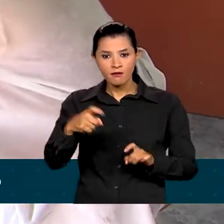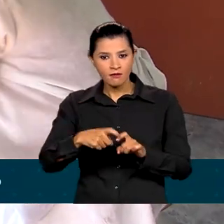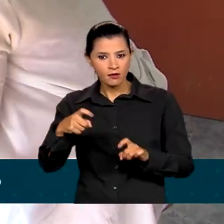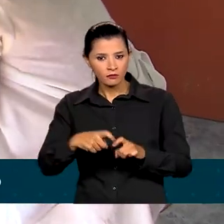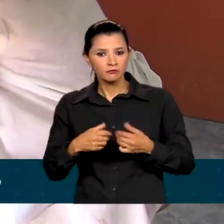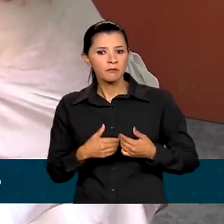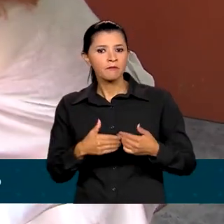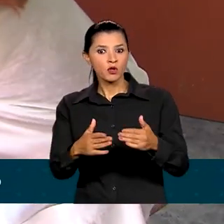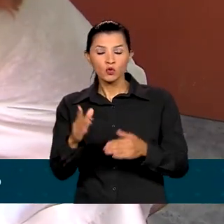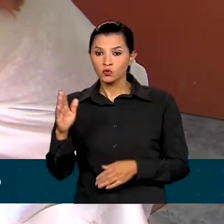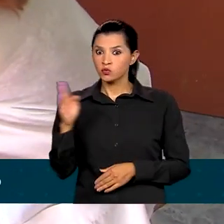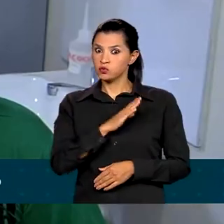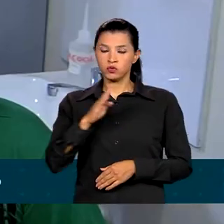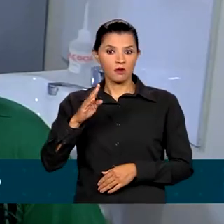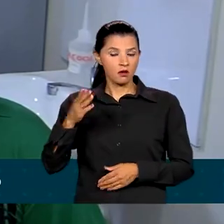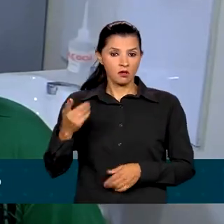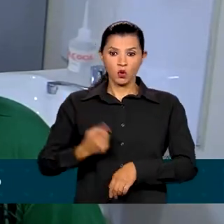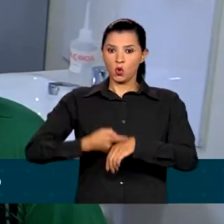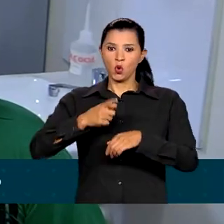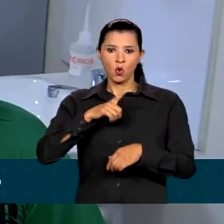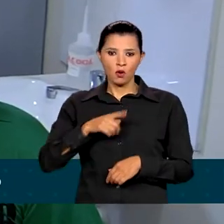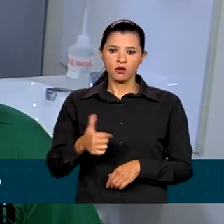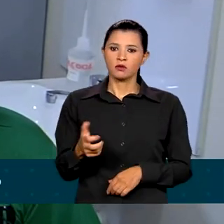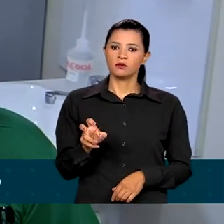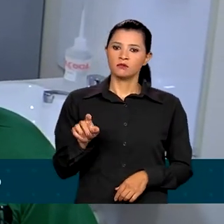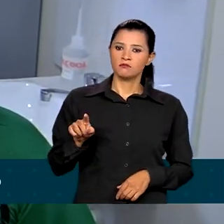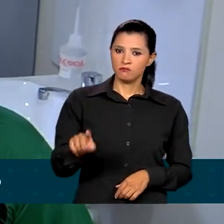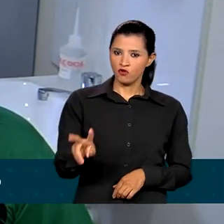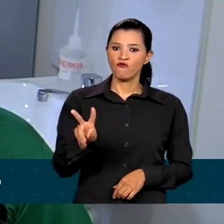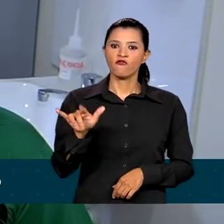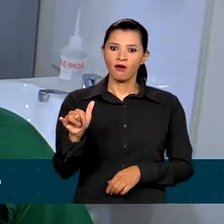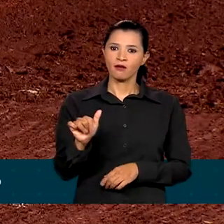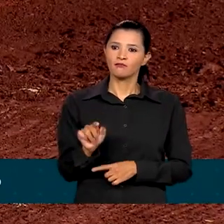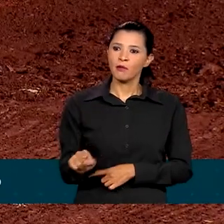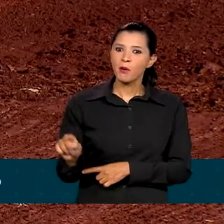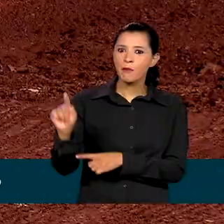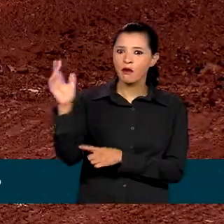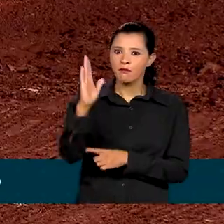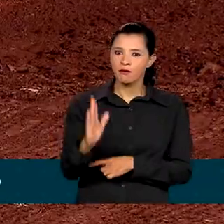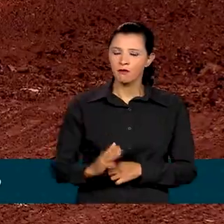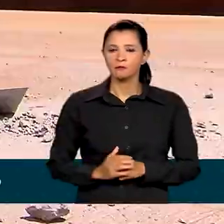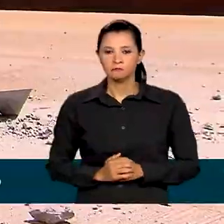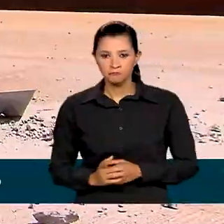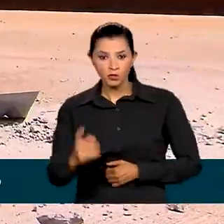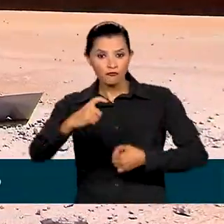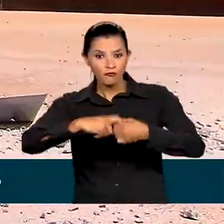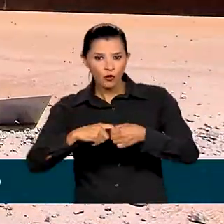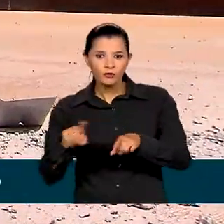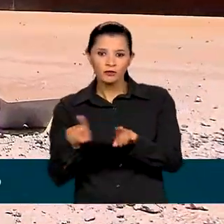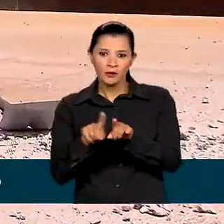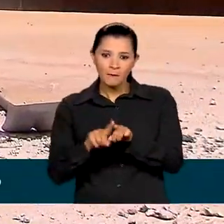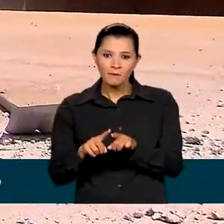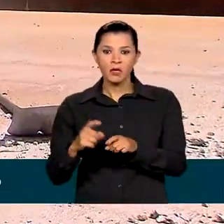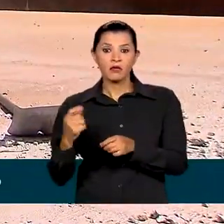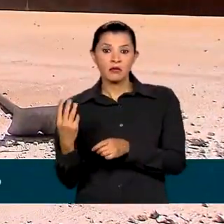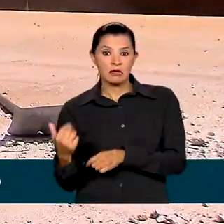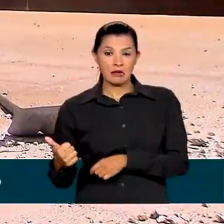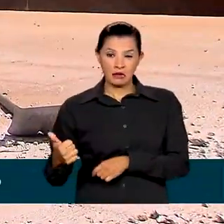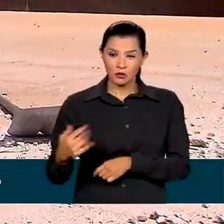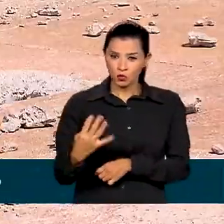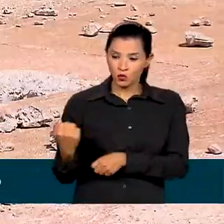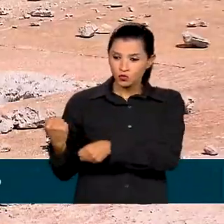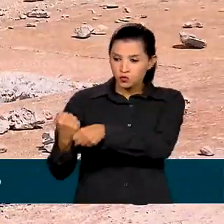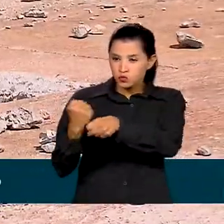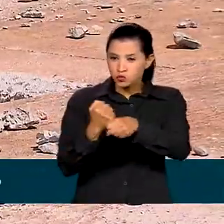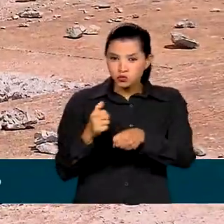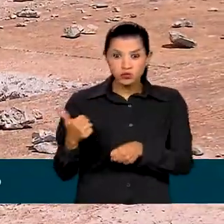abertura imediata de 15 mil vagas para todo o país, a recuperação de 14 mil obras que estavam